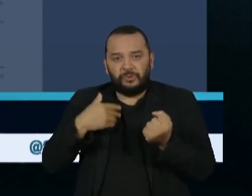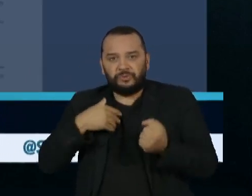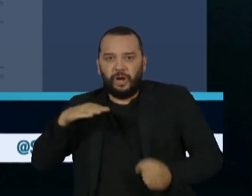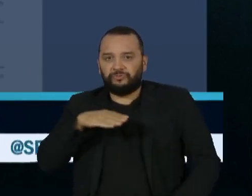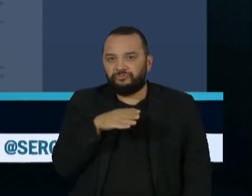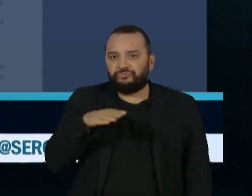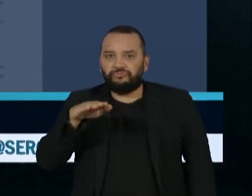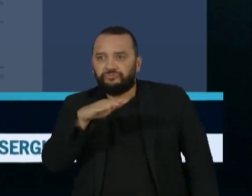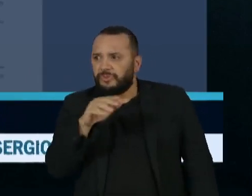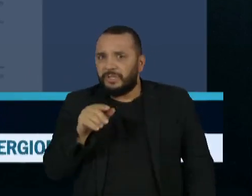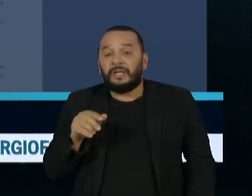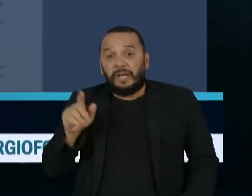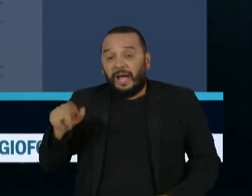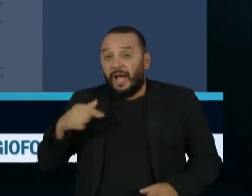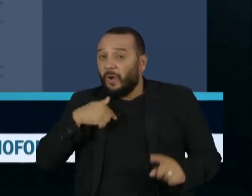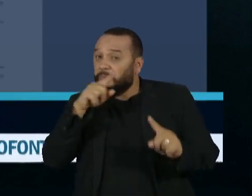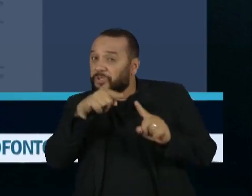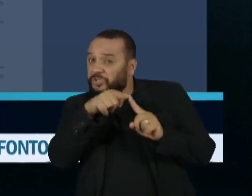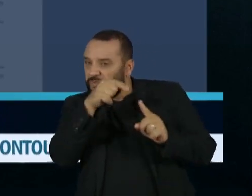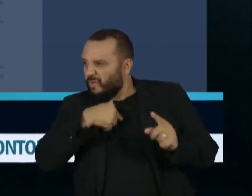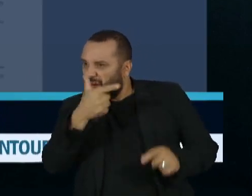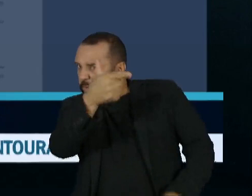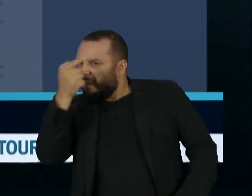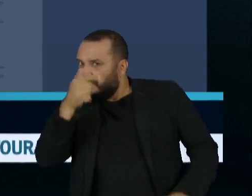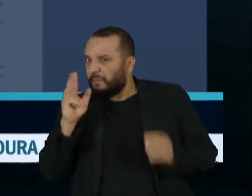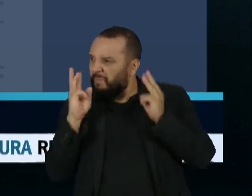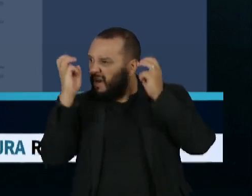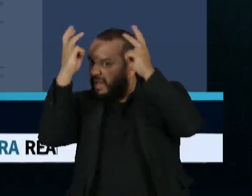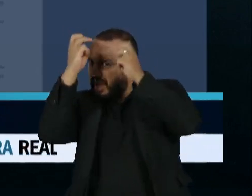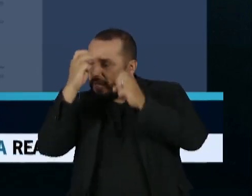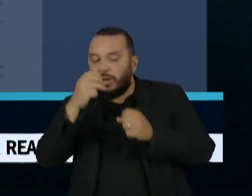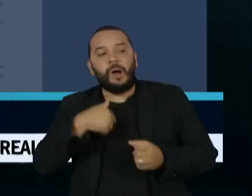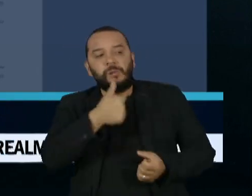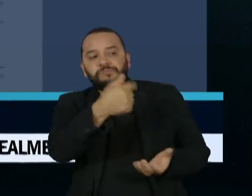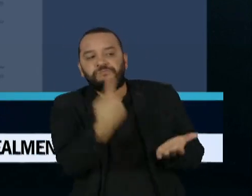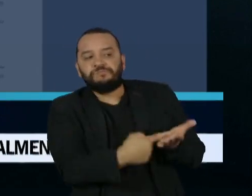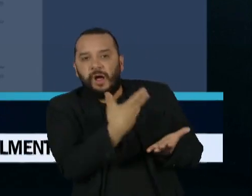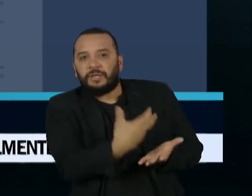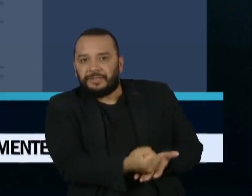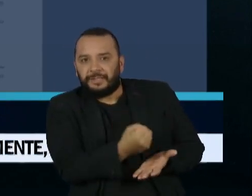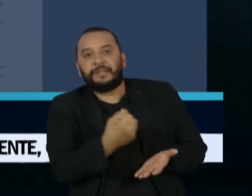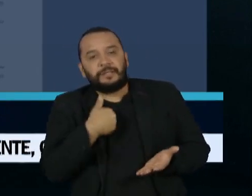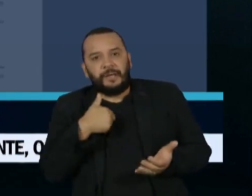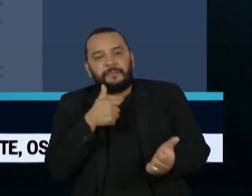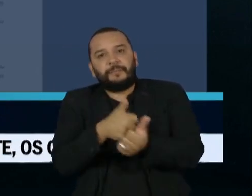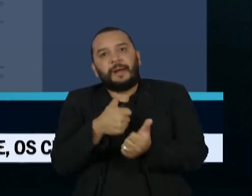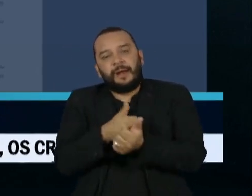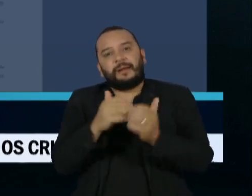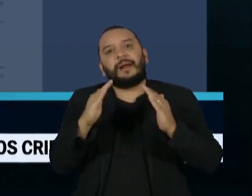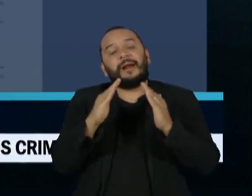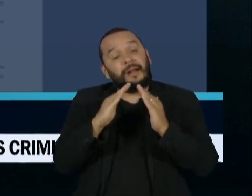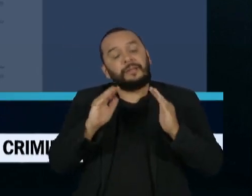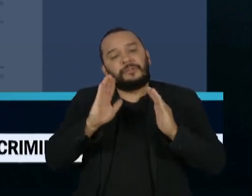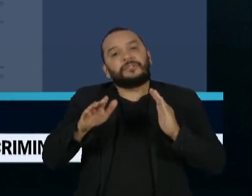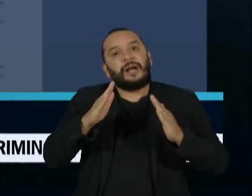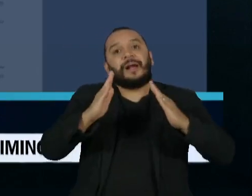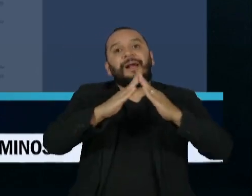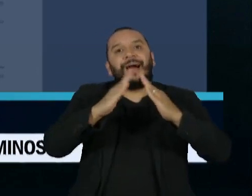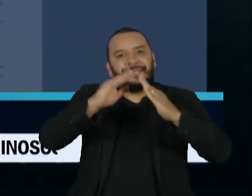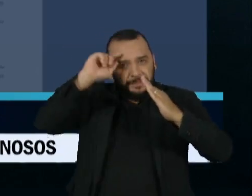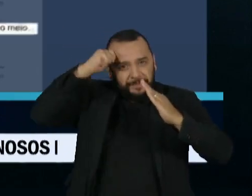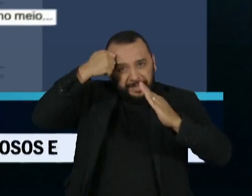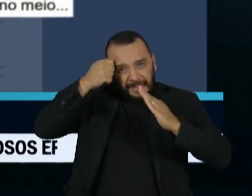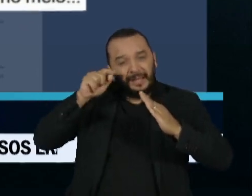local do crime, é que soube que o alvo era Marielle. No início da noite, a dupla parou perto da Casa das Pretas, um espaço coletivo de mulheres